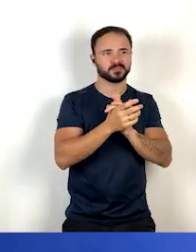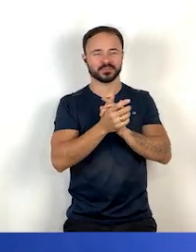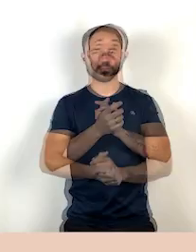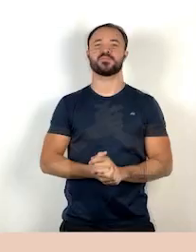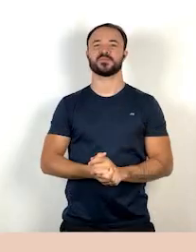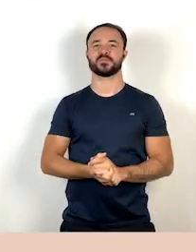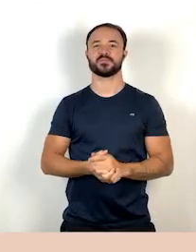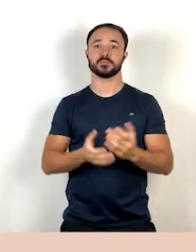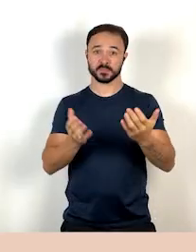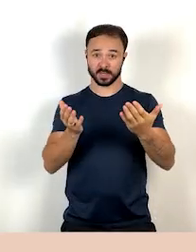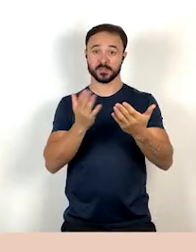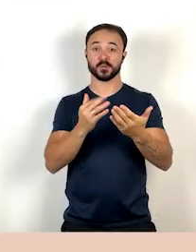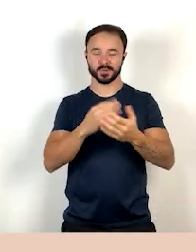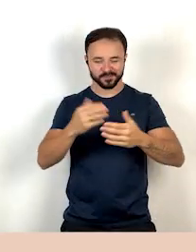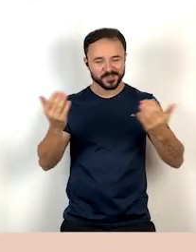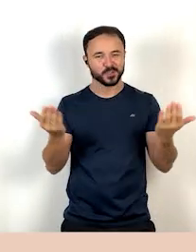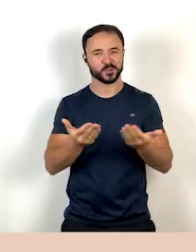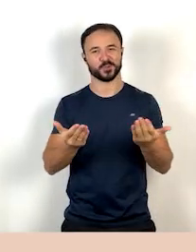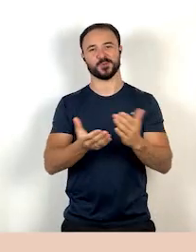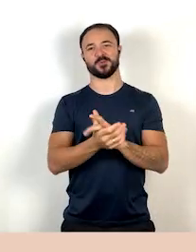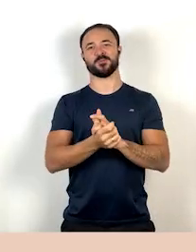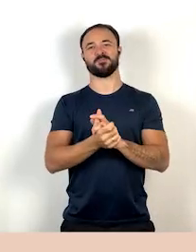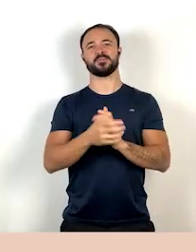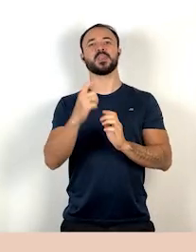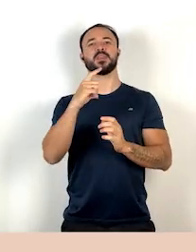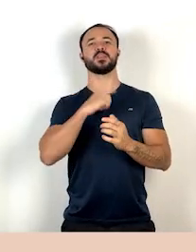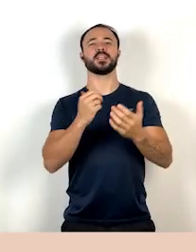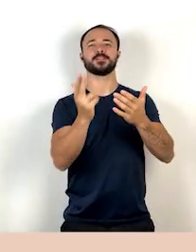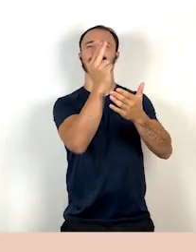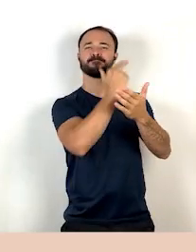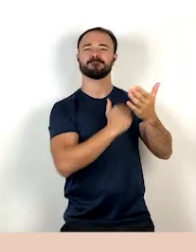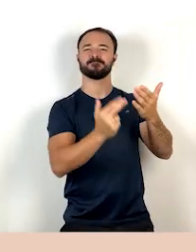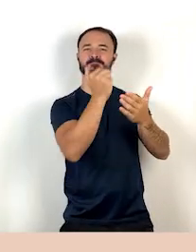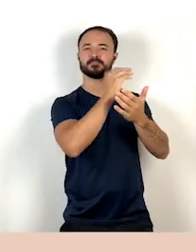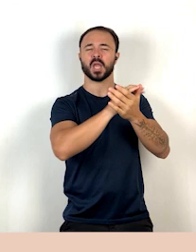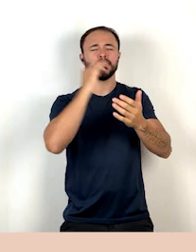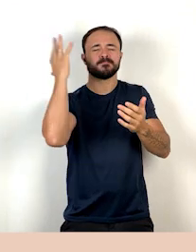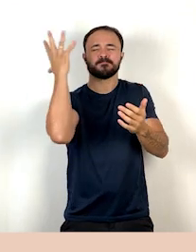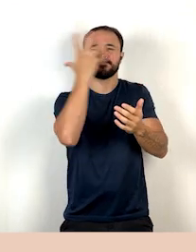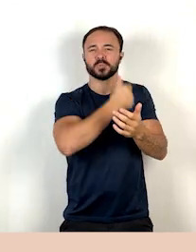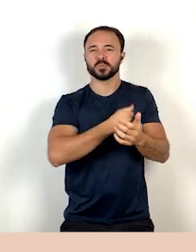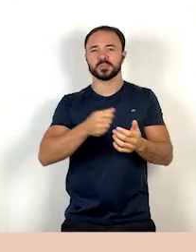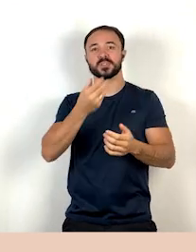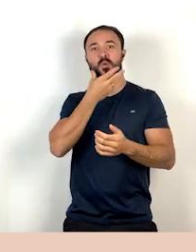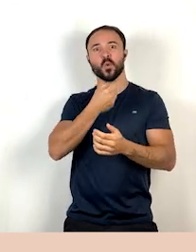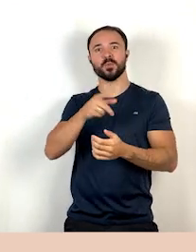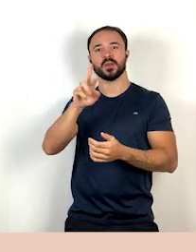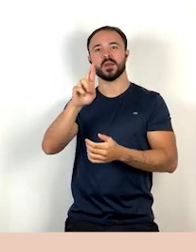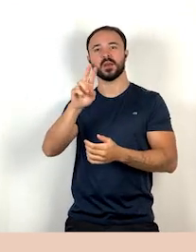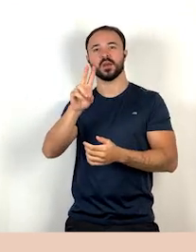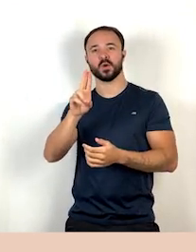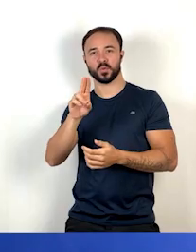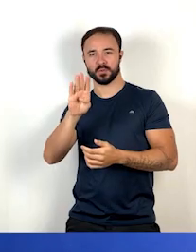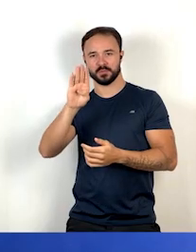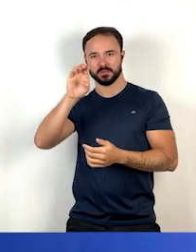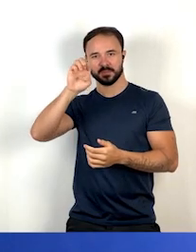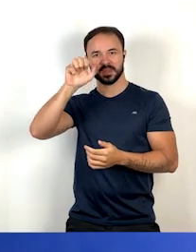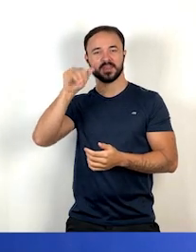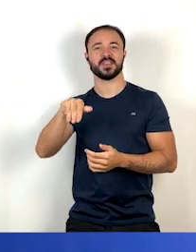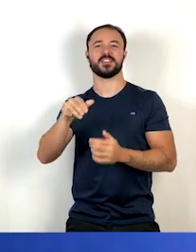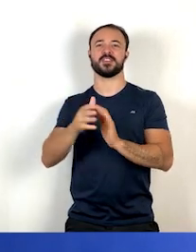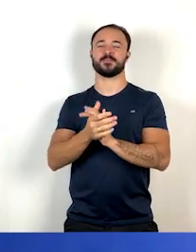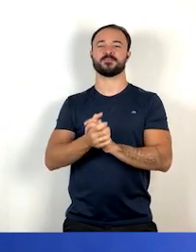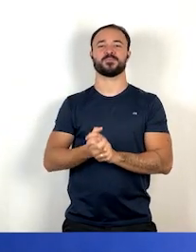calango? Esse é o livro da aula de hoje, que tem ilustração lindíssima de Rubem Filho.